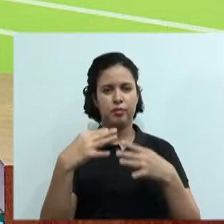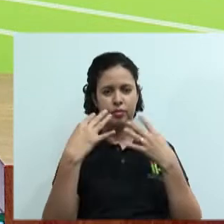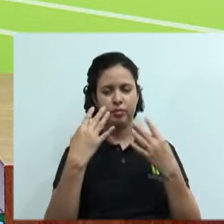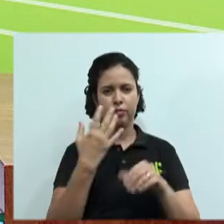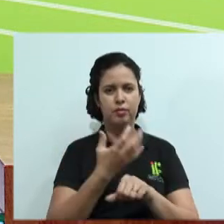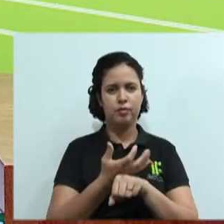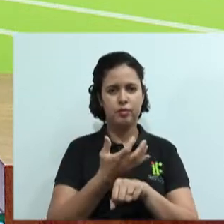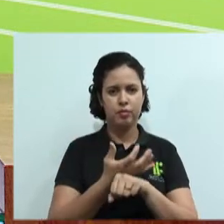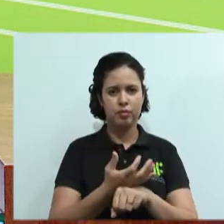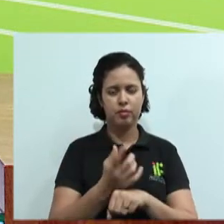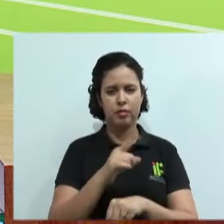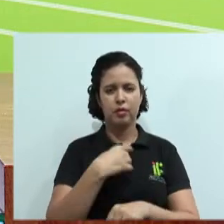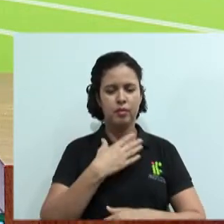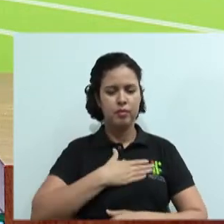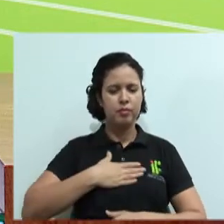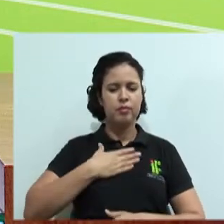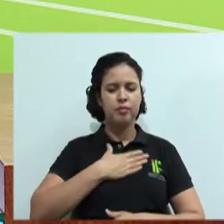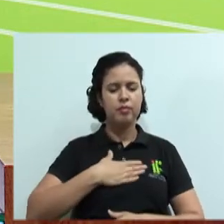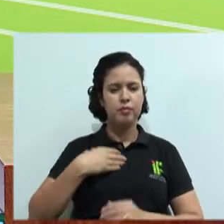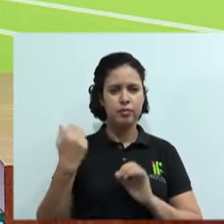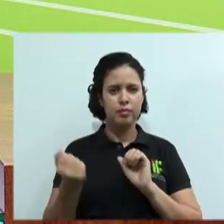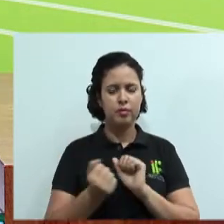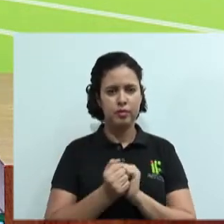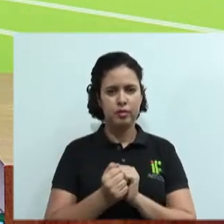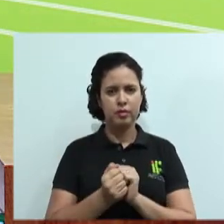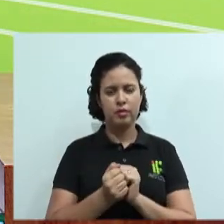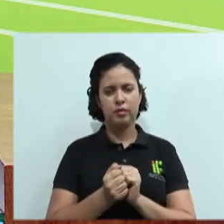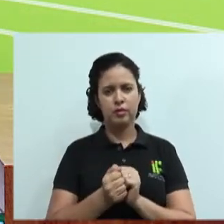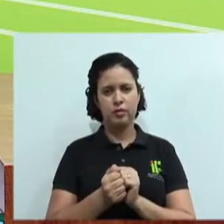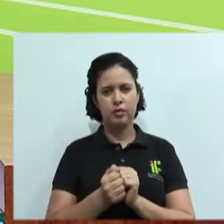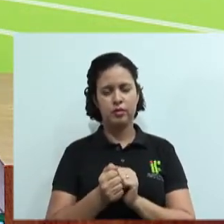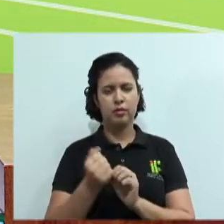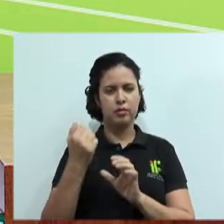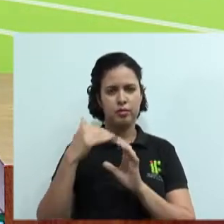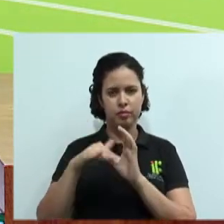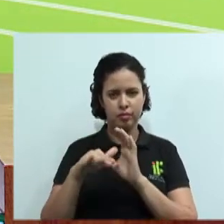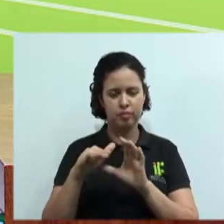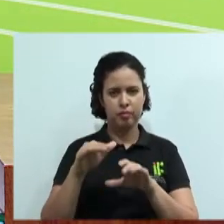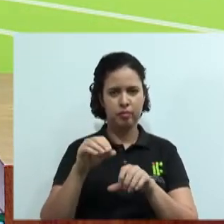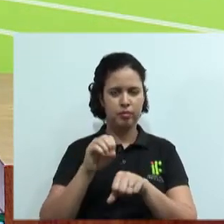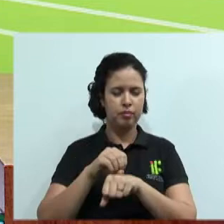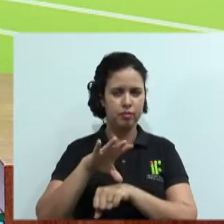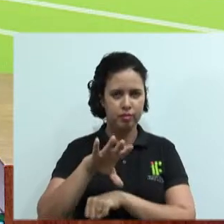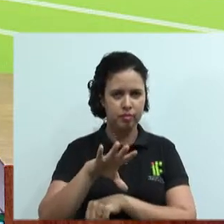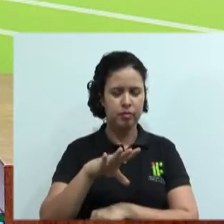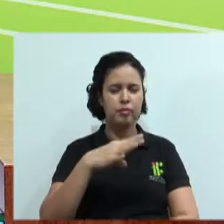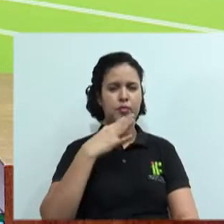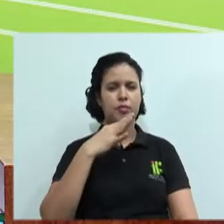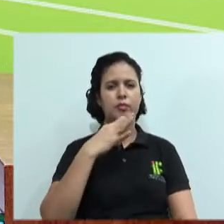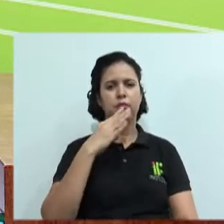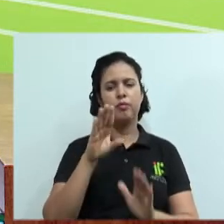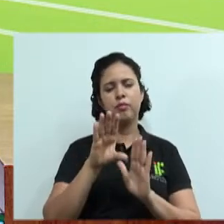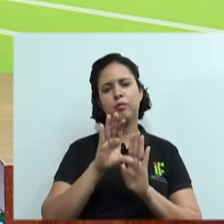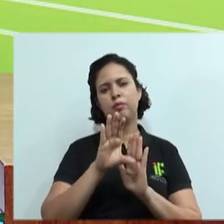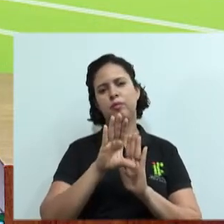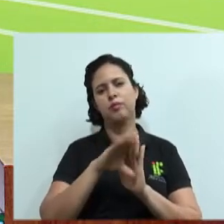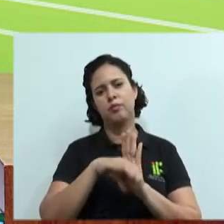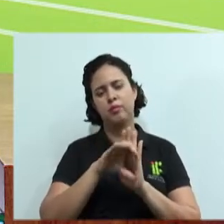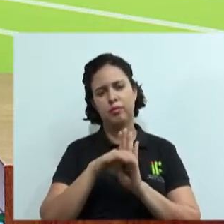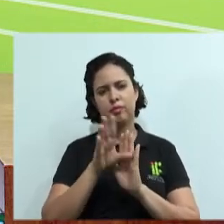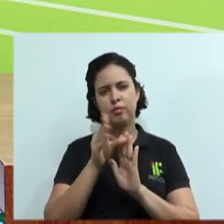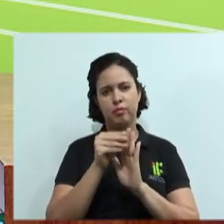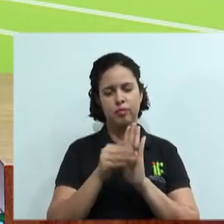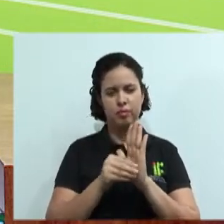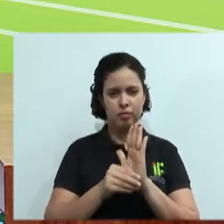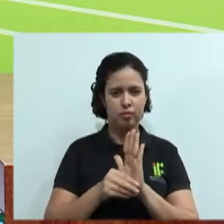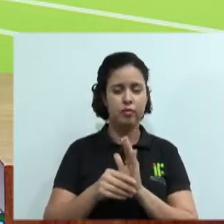aqui. Para nós é um prazer muito grande estar repassando esse conteúdo, esse conhecimento que nós temos a todos vocês e é claro, a nossa